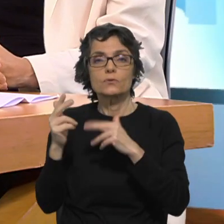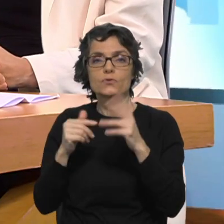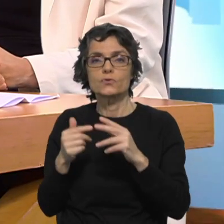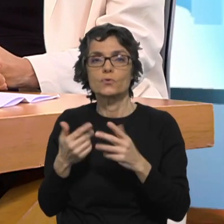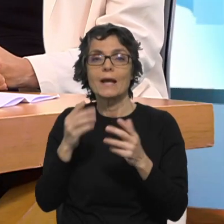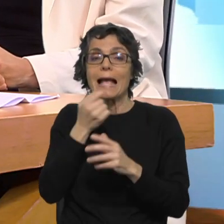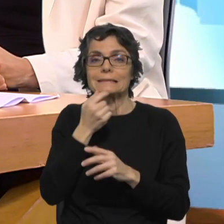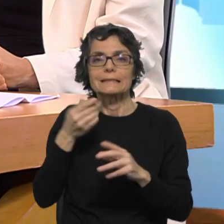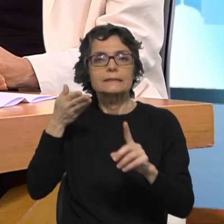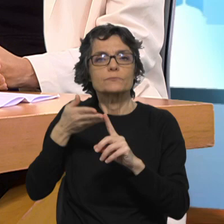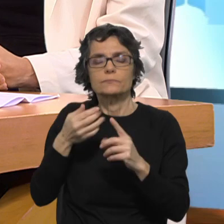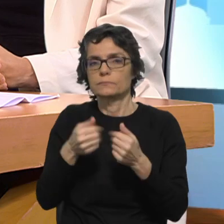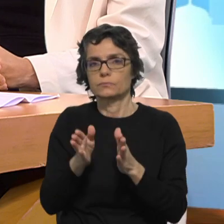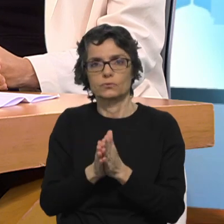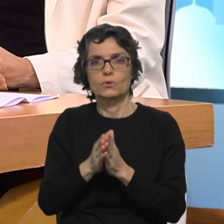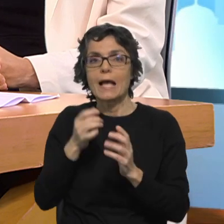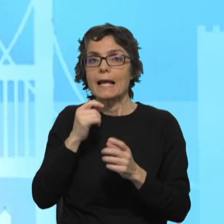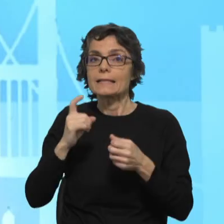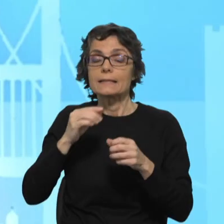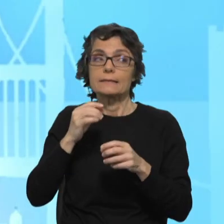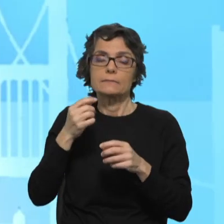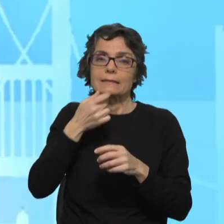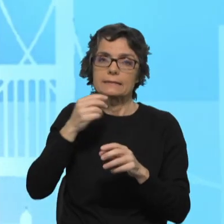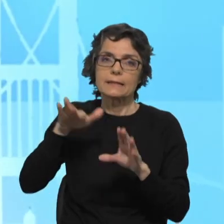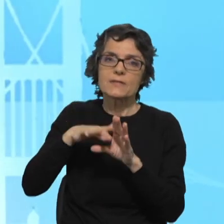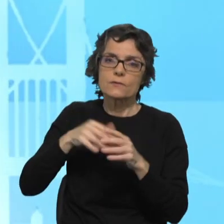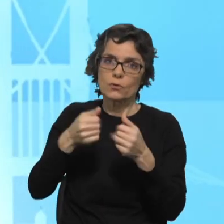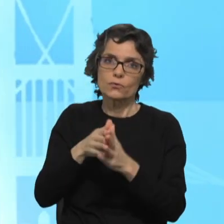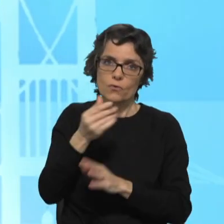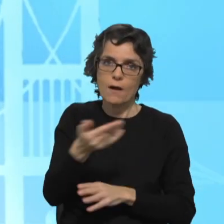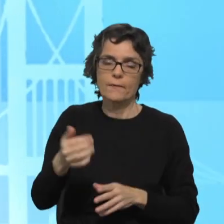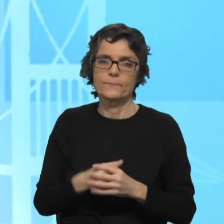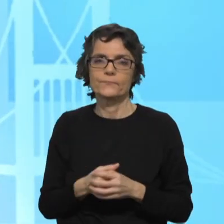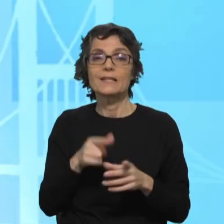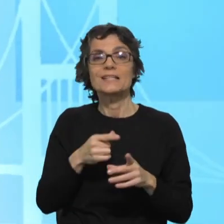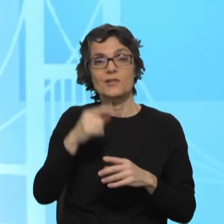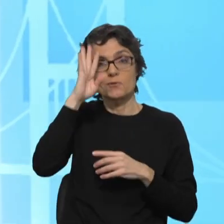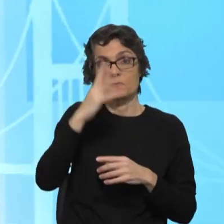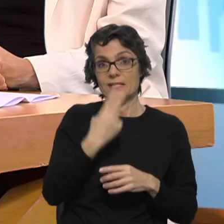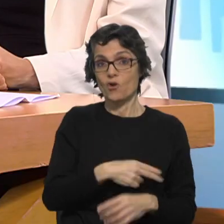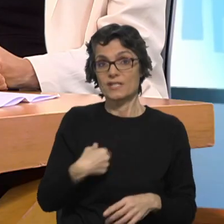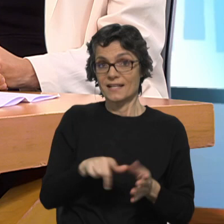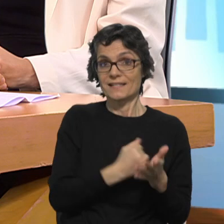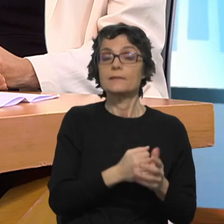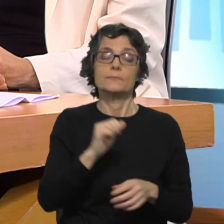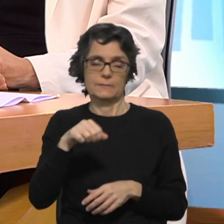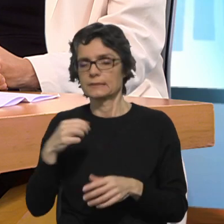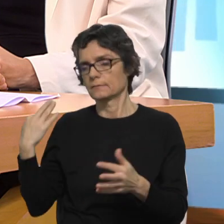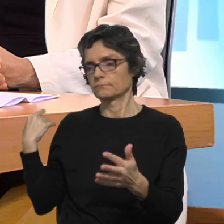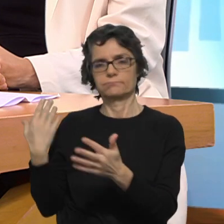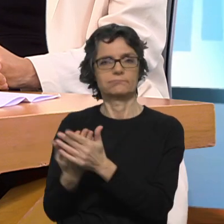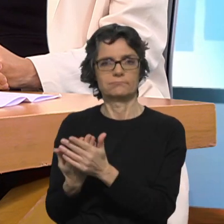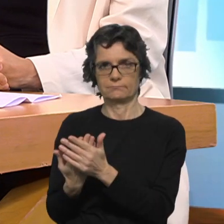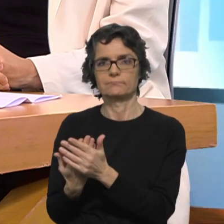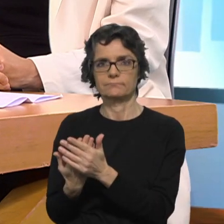pluralidade. Esse é o espírito do Centro de Velação Cristã. Creio que sempre foi. Sempre foi. Sempre foi, desde o seu